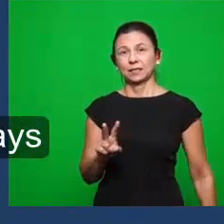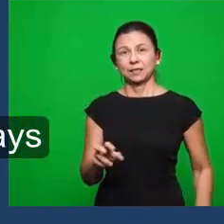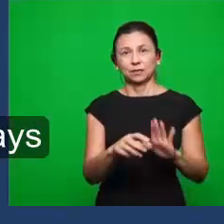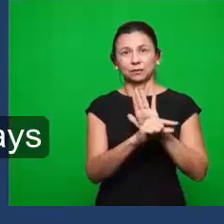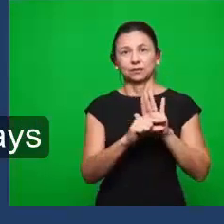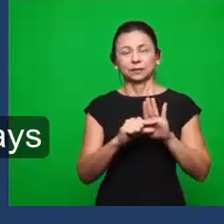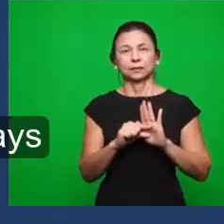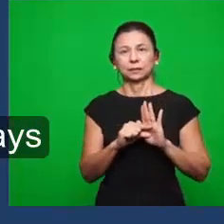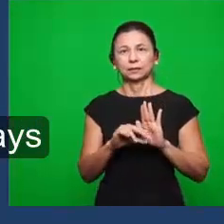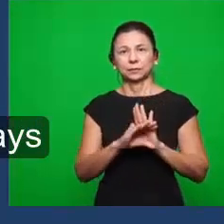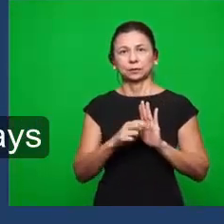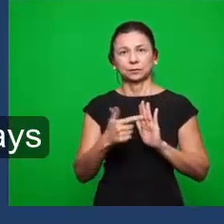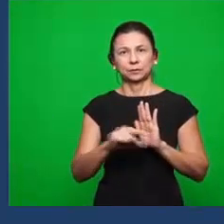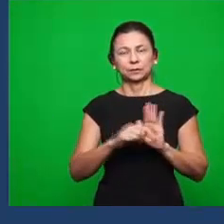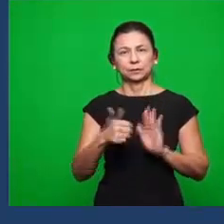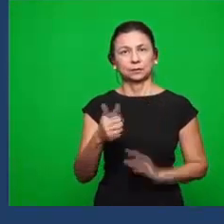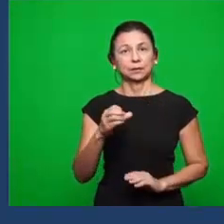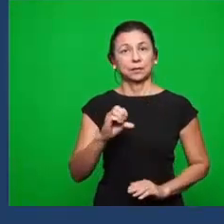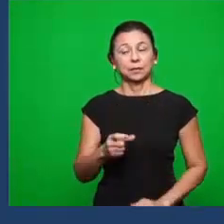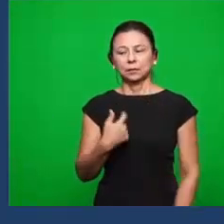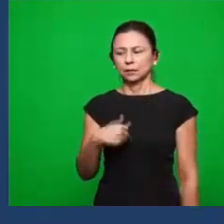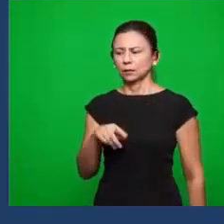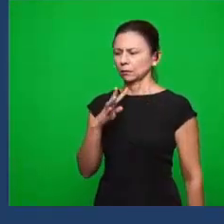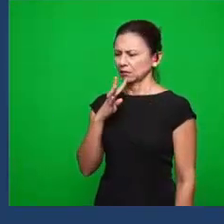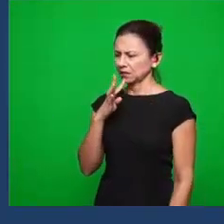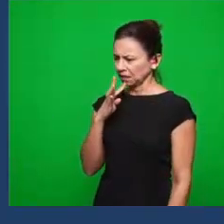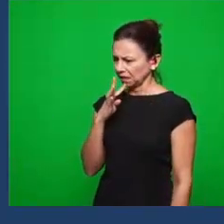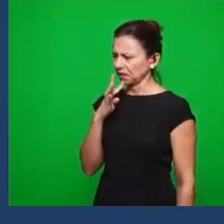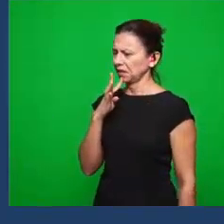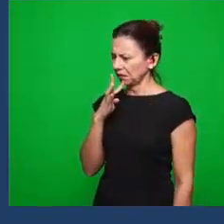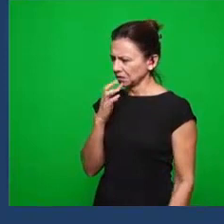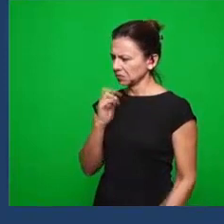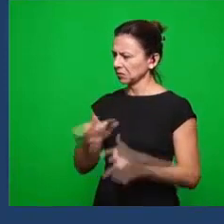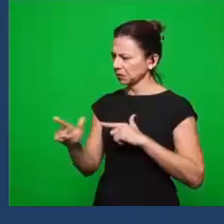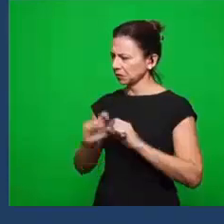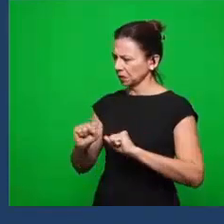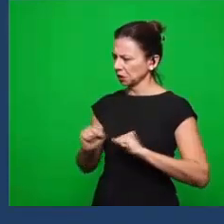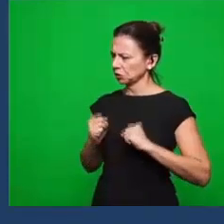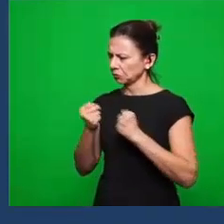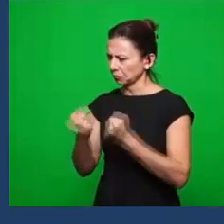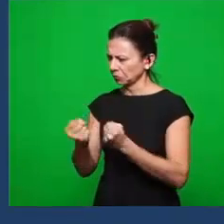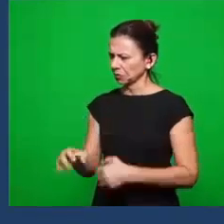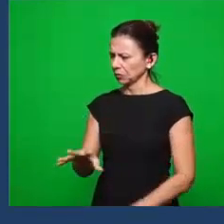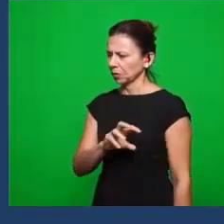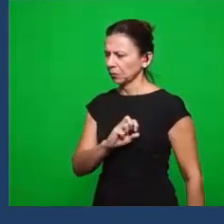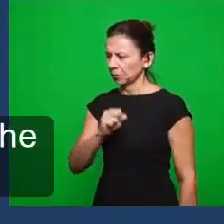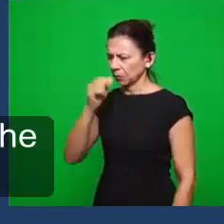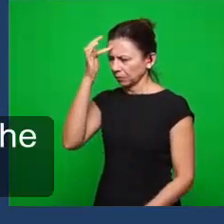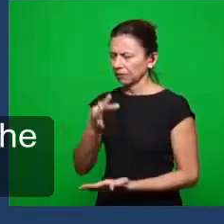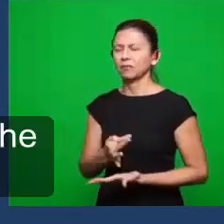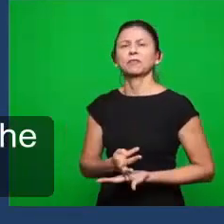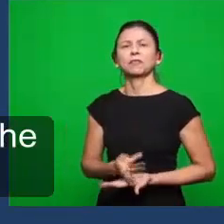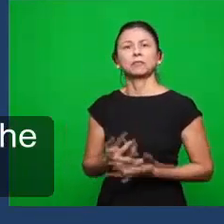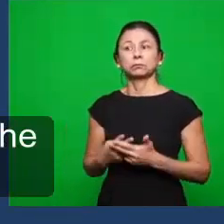no capítulo 2, versículo 19, diz o seguinte, Eu conheço as tuas obras, e a tua caridade, o teu serviço, e a tua fé,